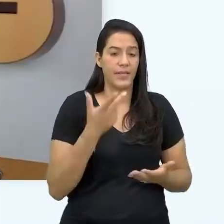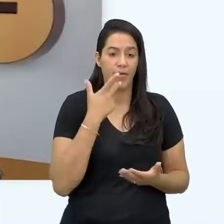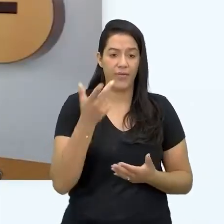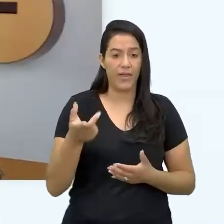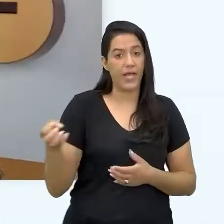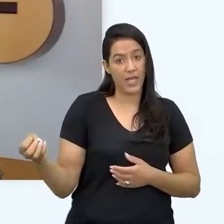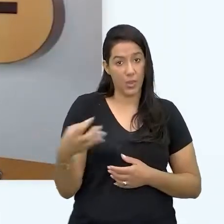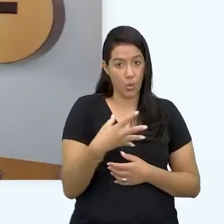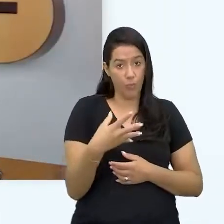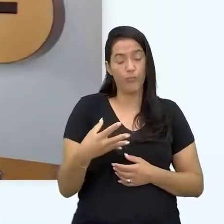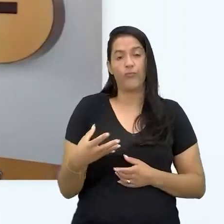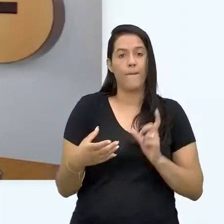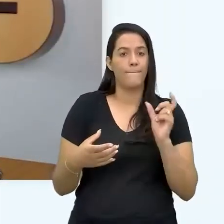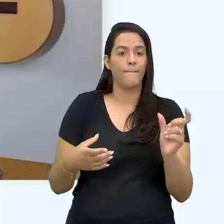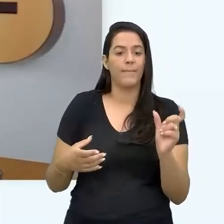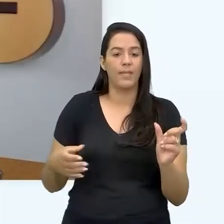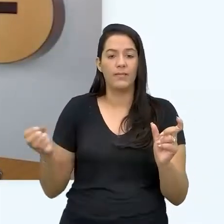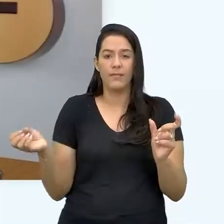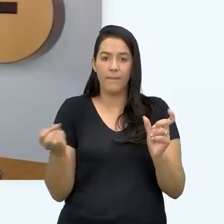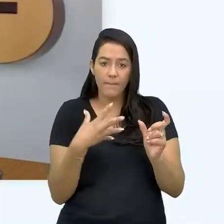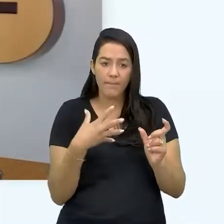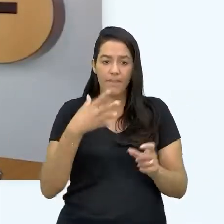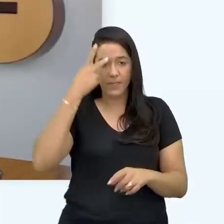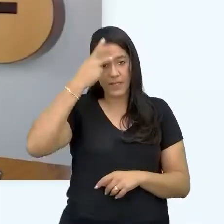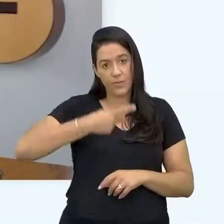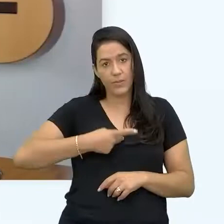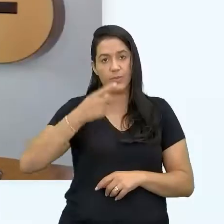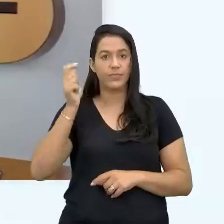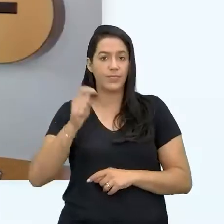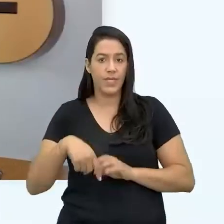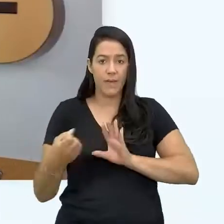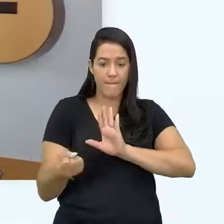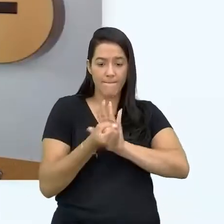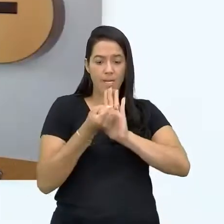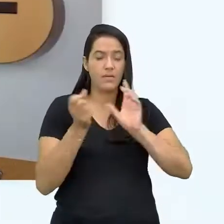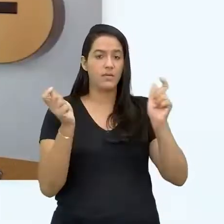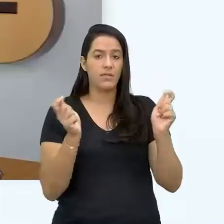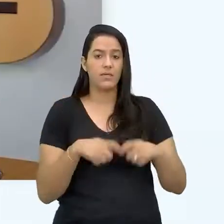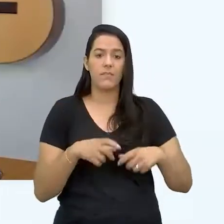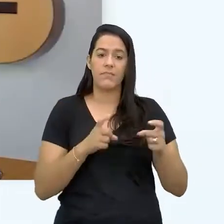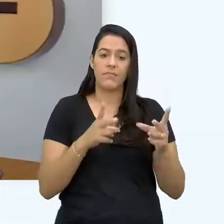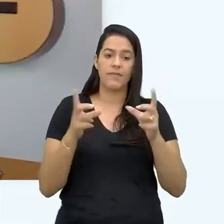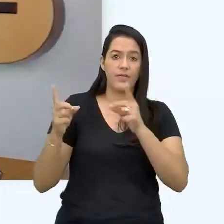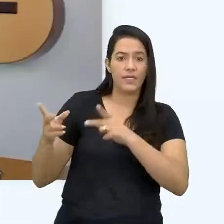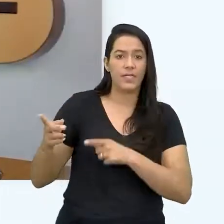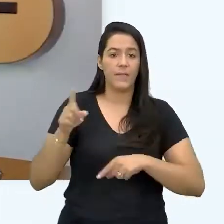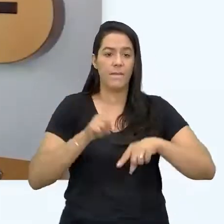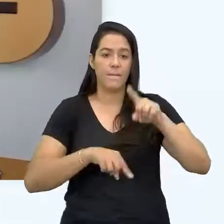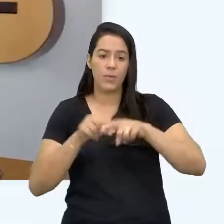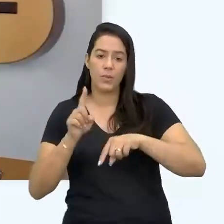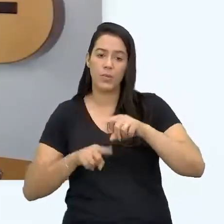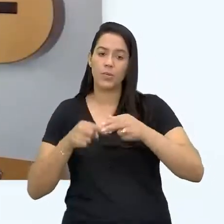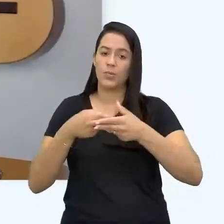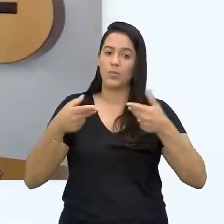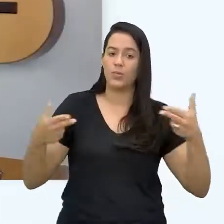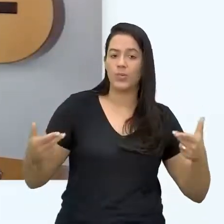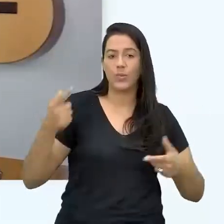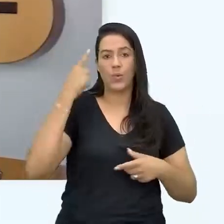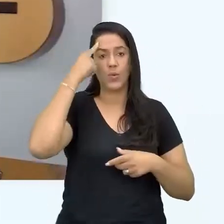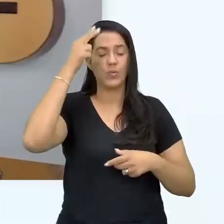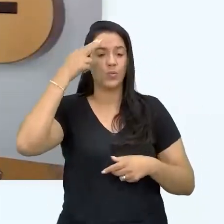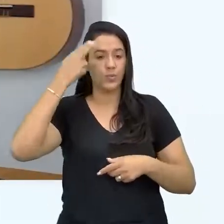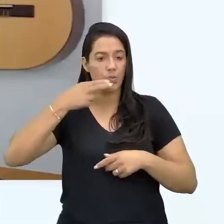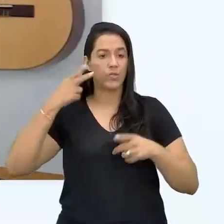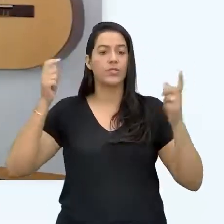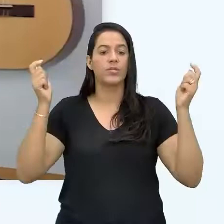branding pessoal, que pensar em si mesmo como uma marca, capaz de vender produto, serviço ou vender até sonhos. É uma coisa que